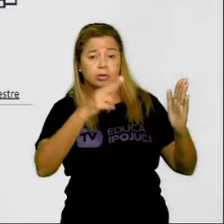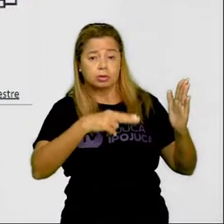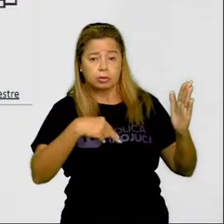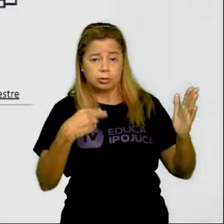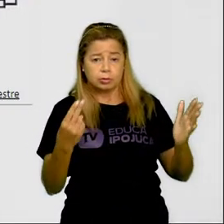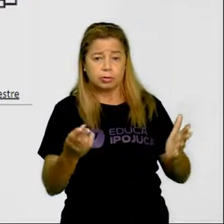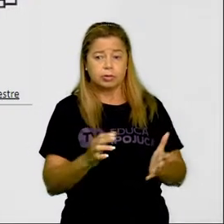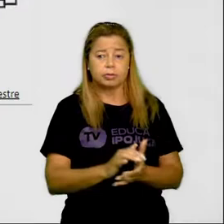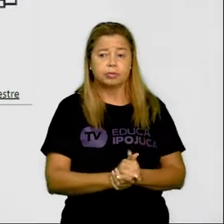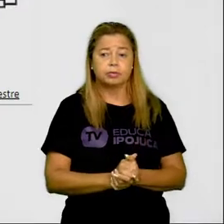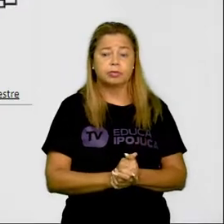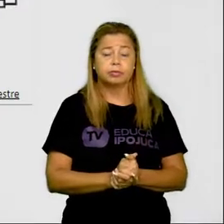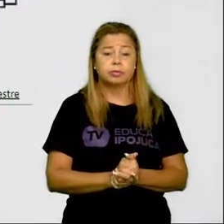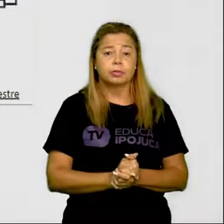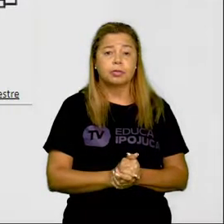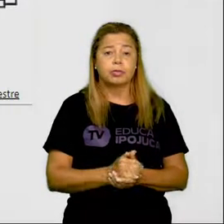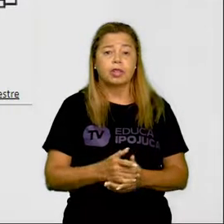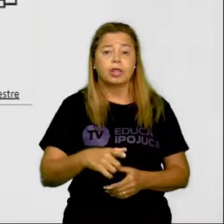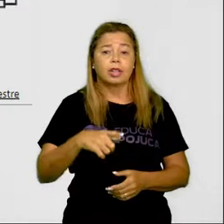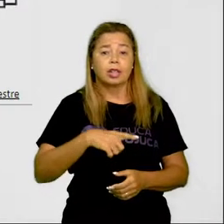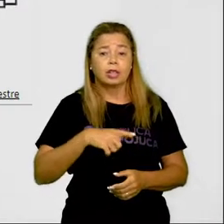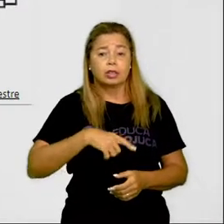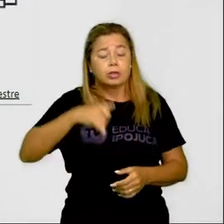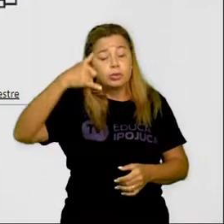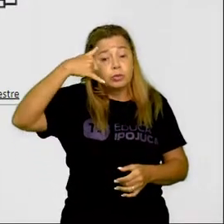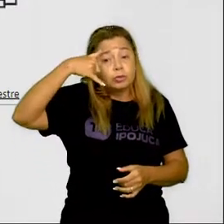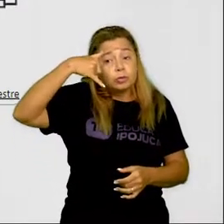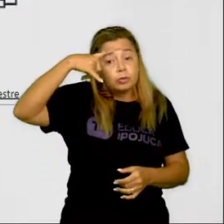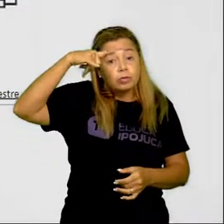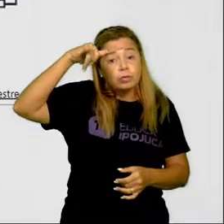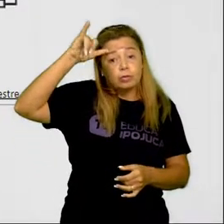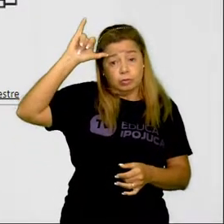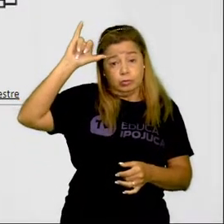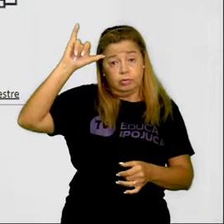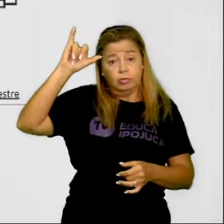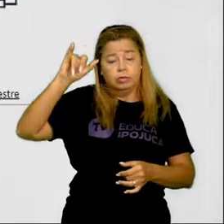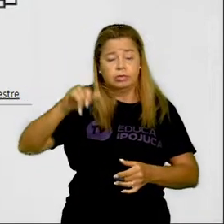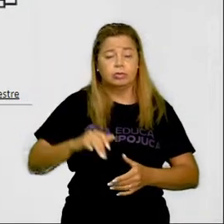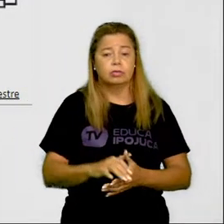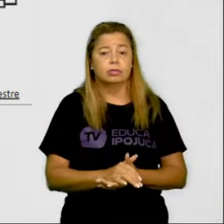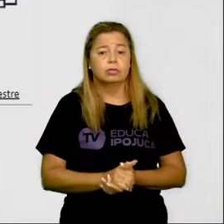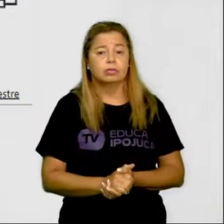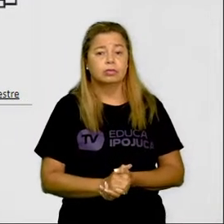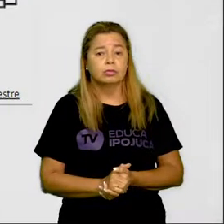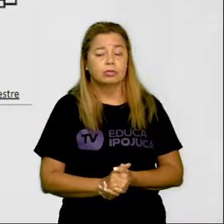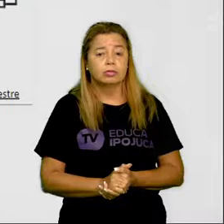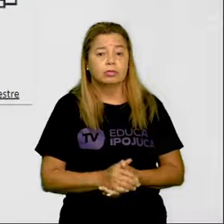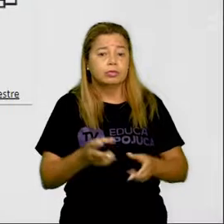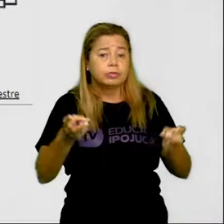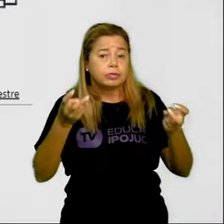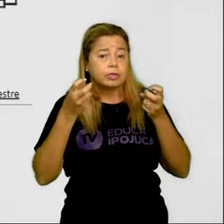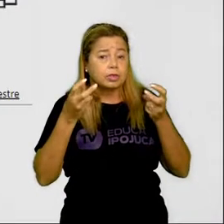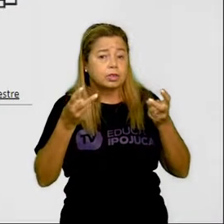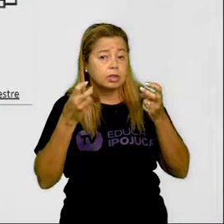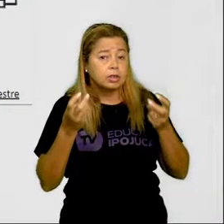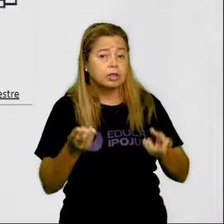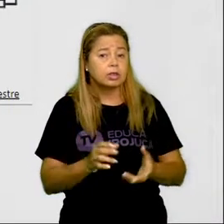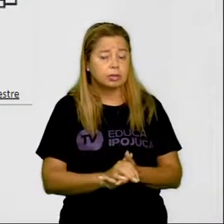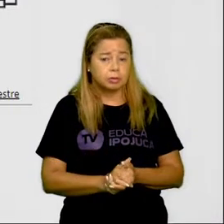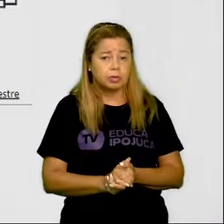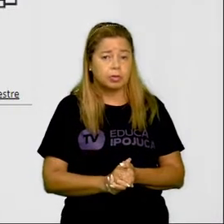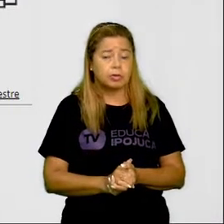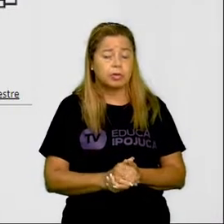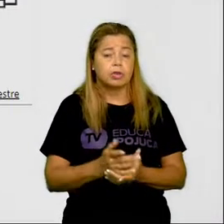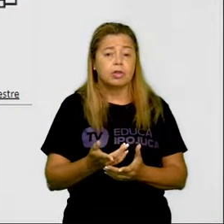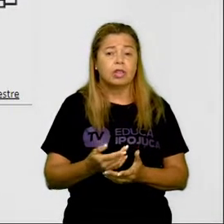Então, a gente percebe que aqui temos um touro, o chifre do touro. Percebam que, dentro